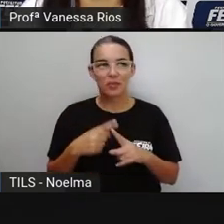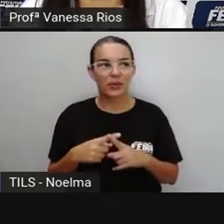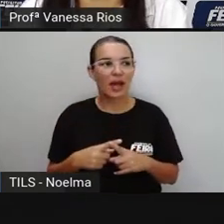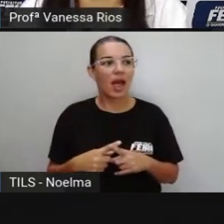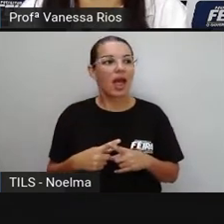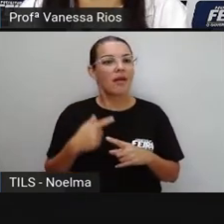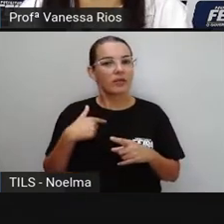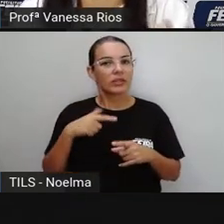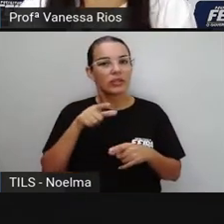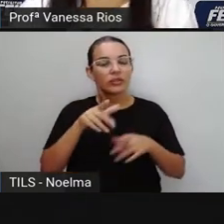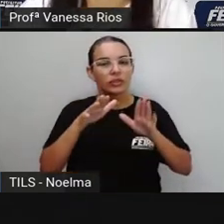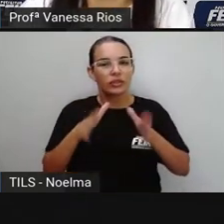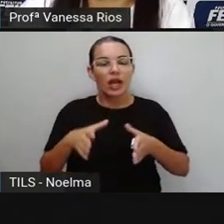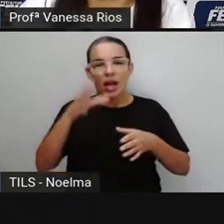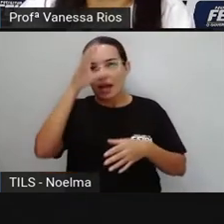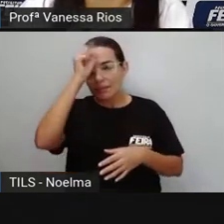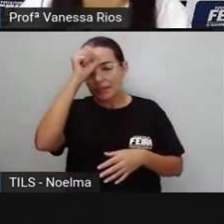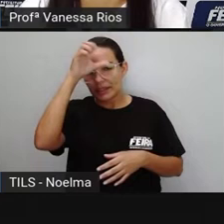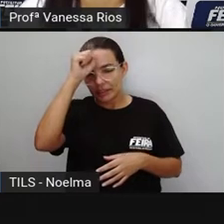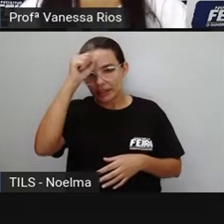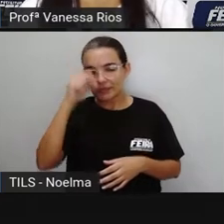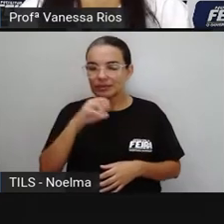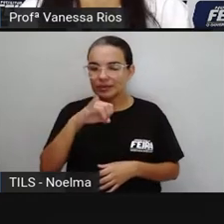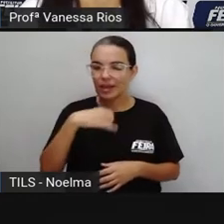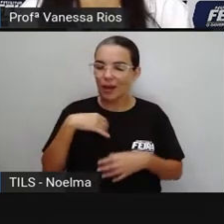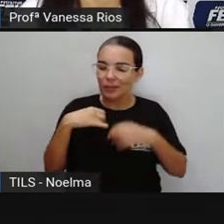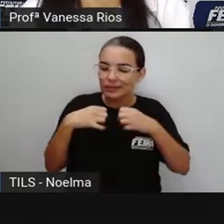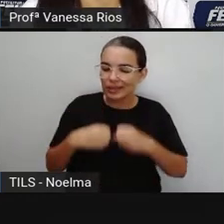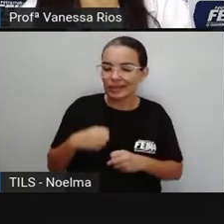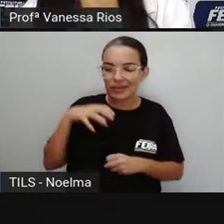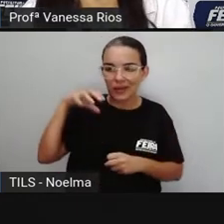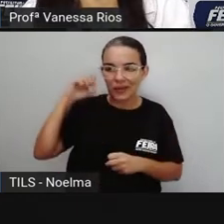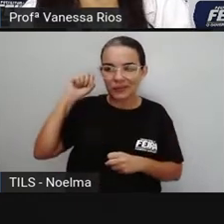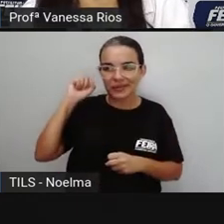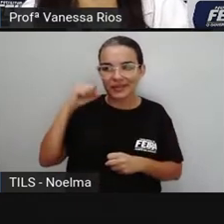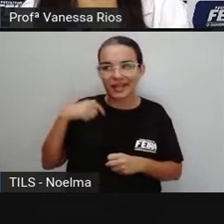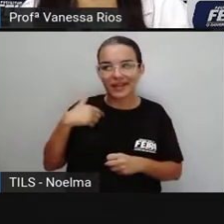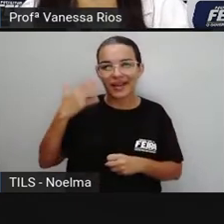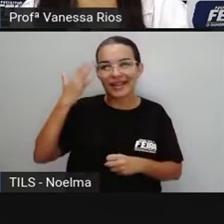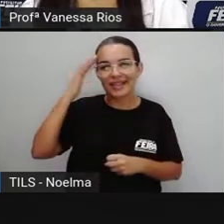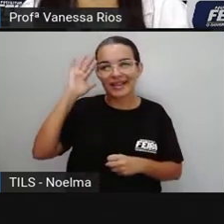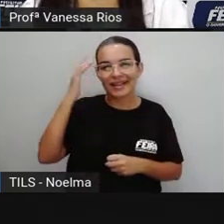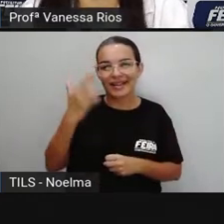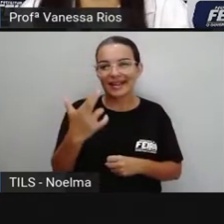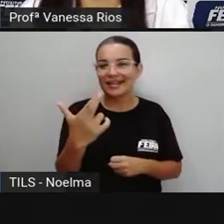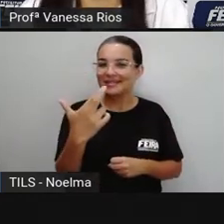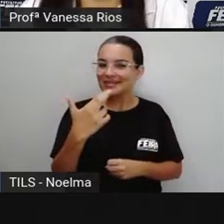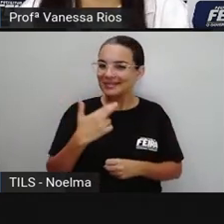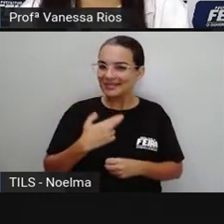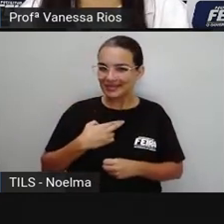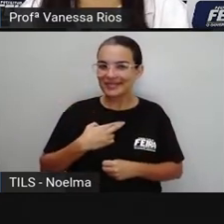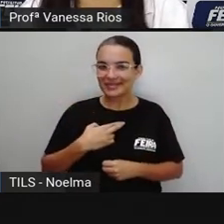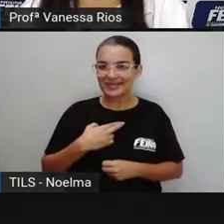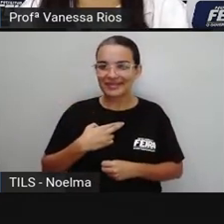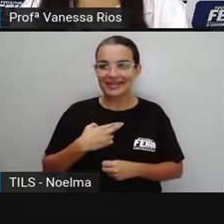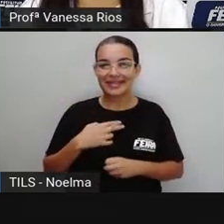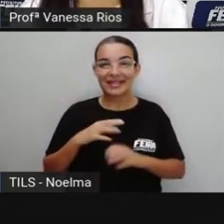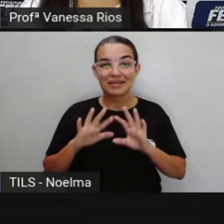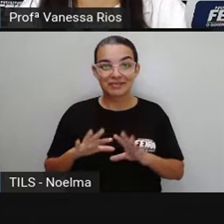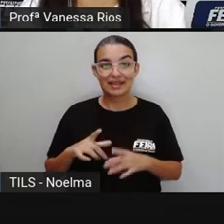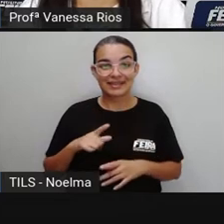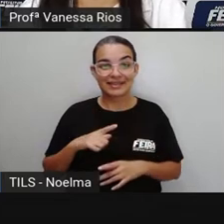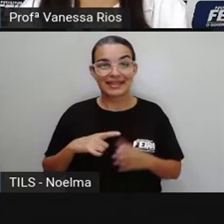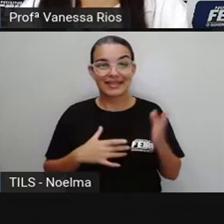essa resposta e se eu pudesse ouvir, né, eu conseguir ouvir aí a resposta que vocês me dariam, mas a Pro